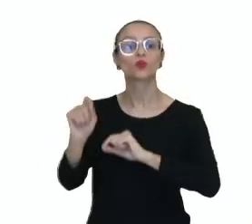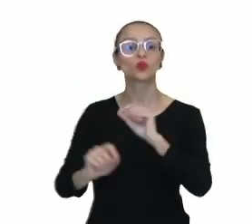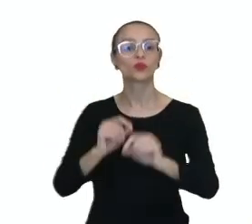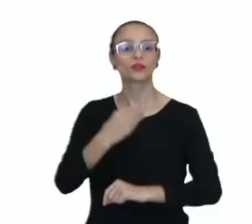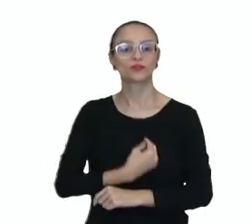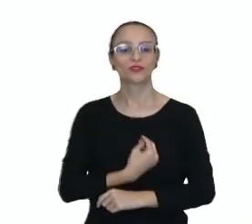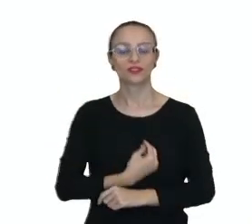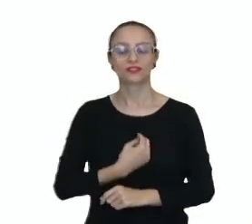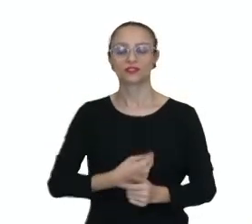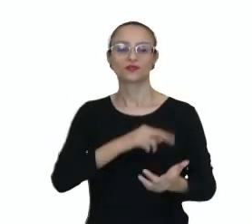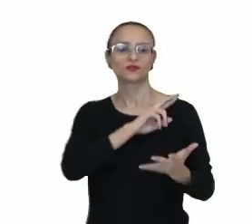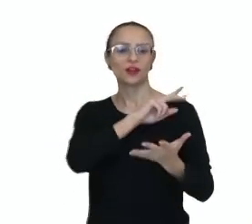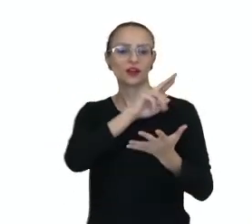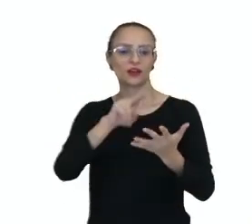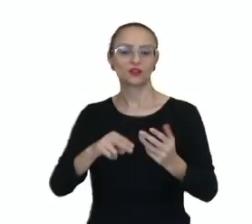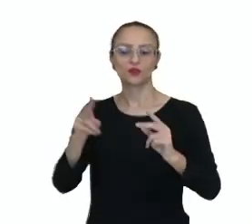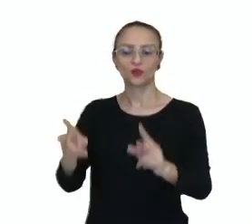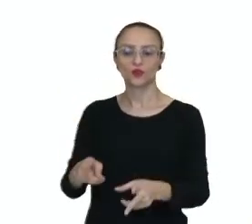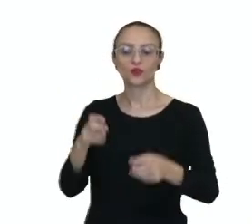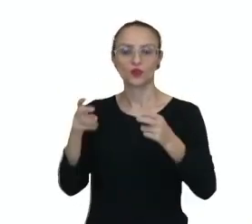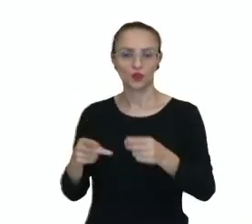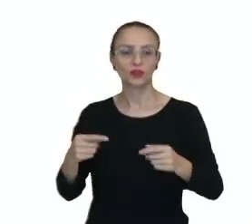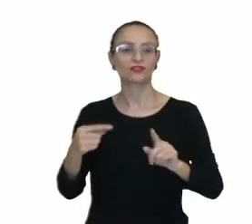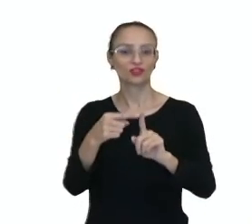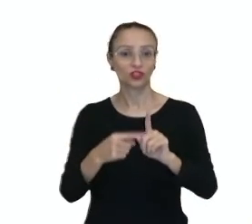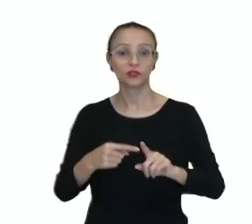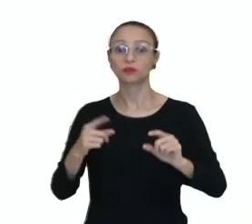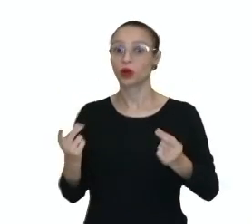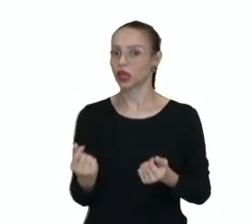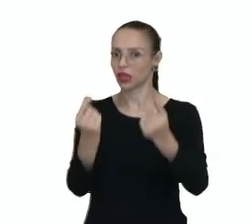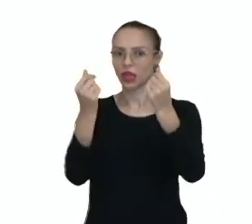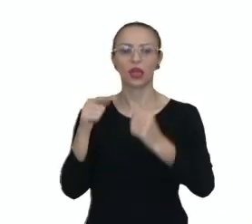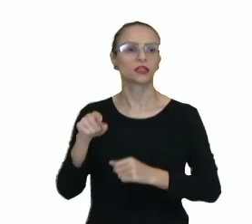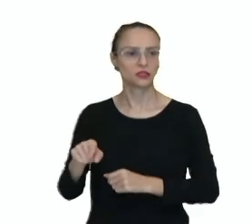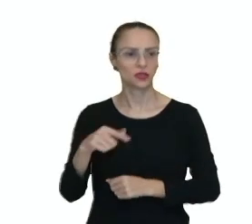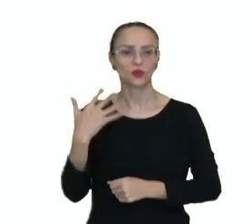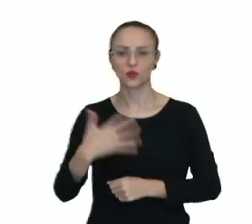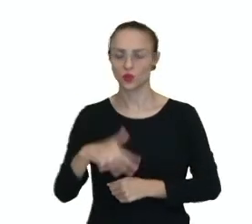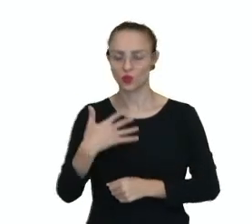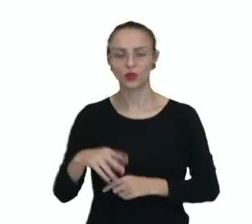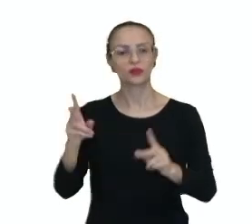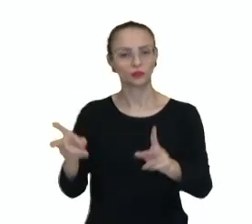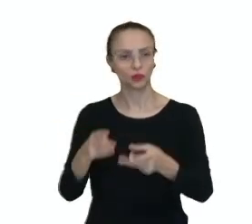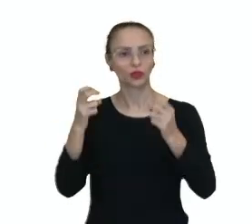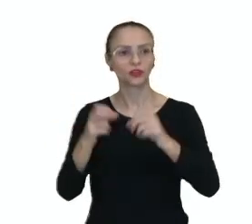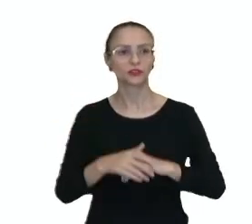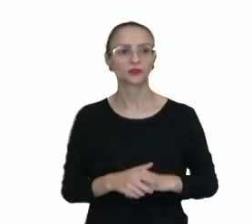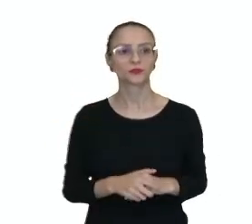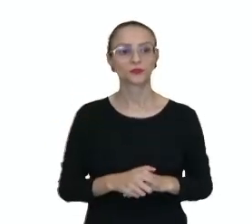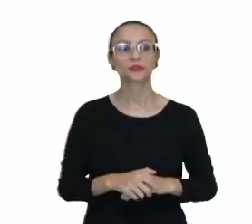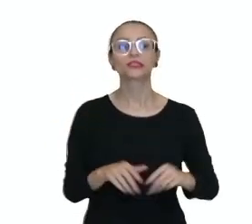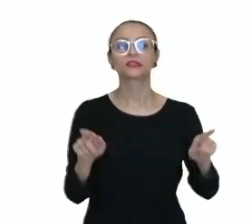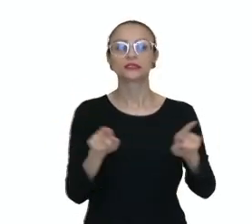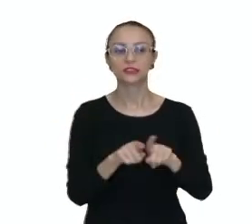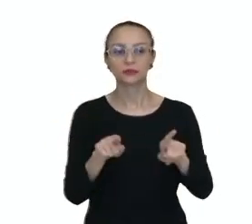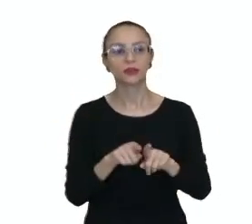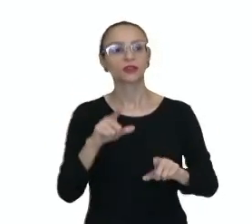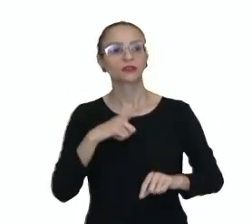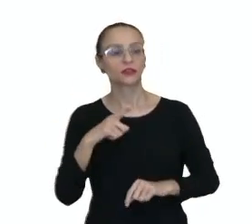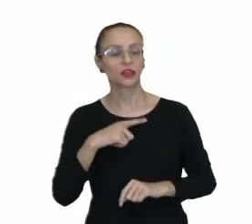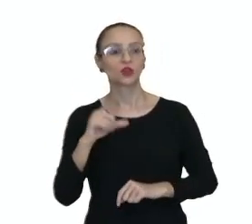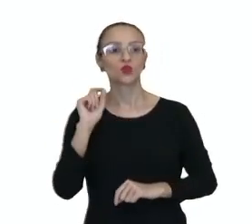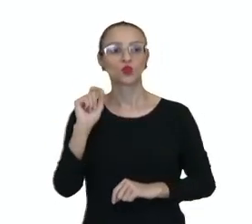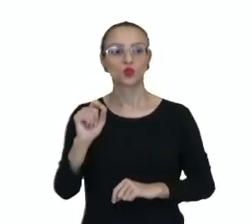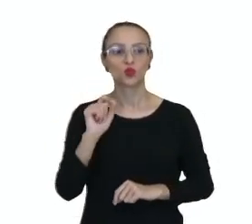de vários tipos de recursos minerais, uma riqueza de recursos minerais que podem ser explorados. Entre eles, nós destacamos